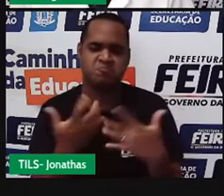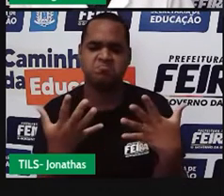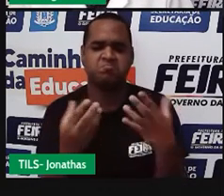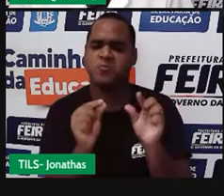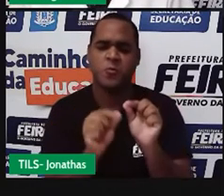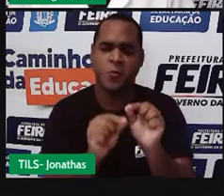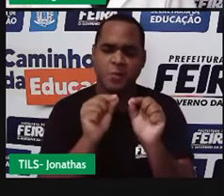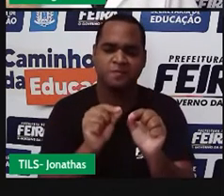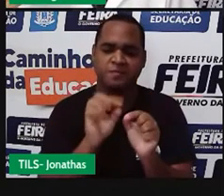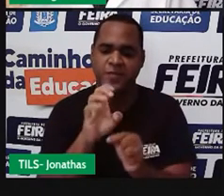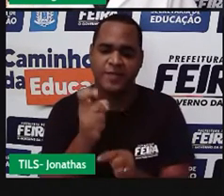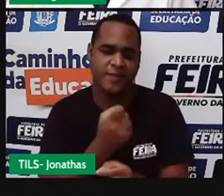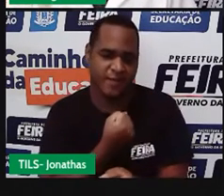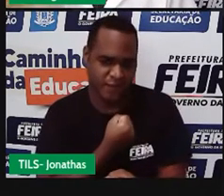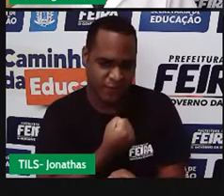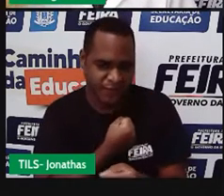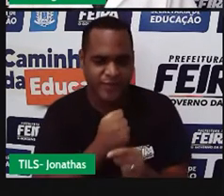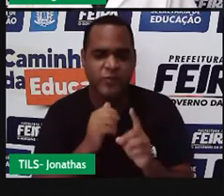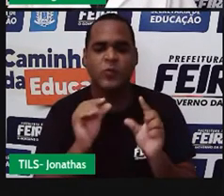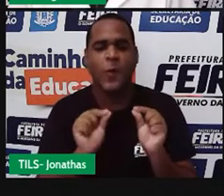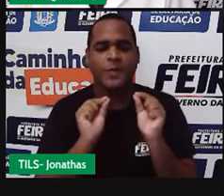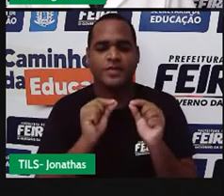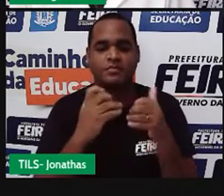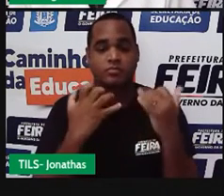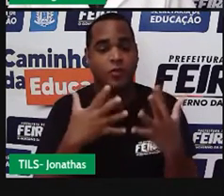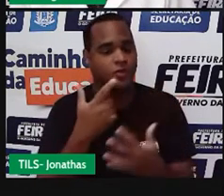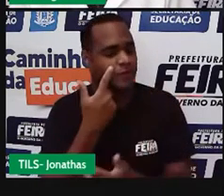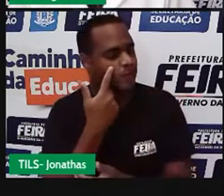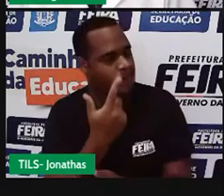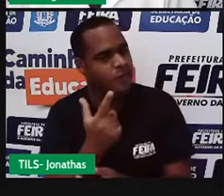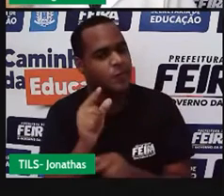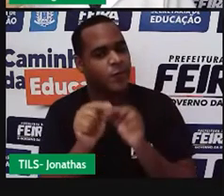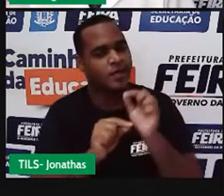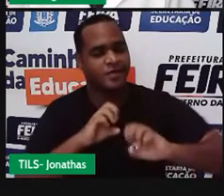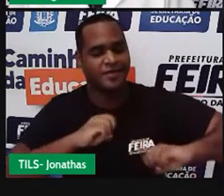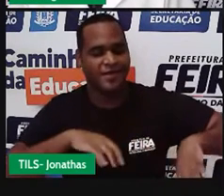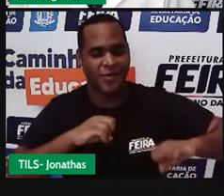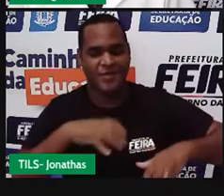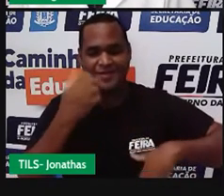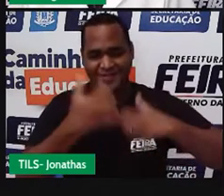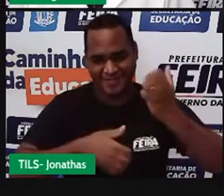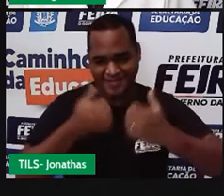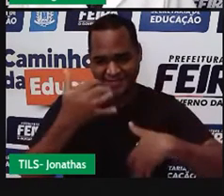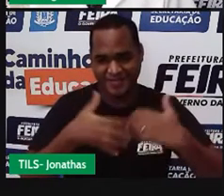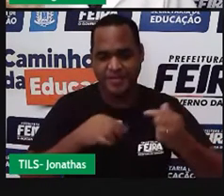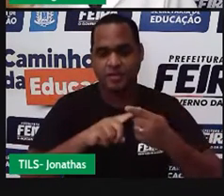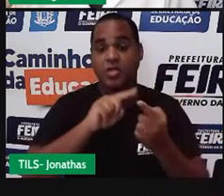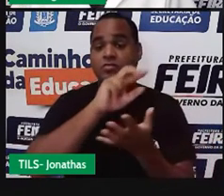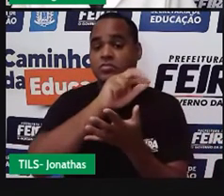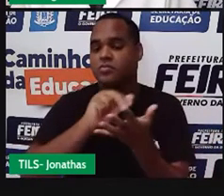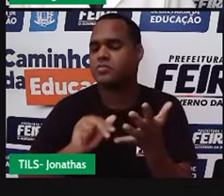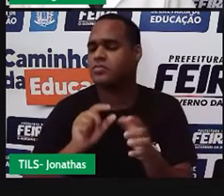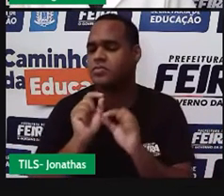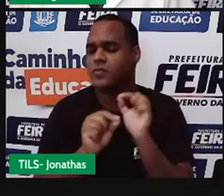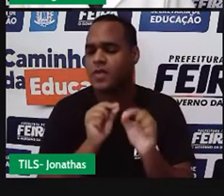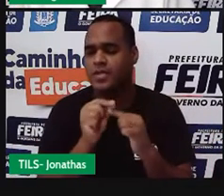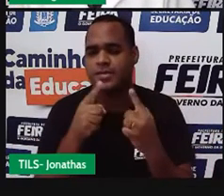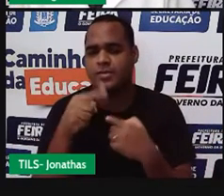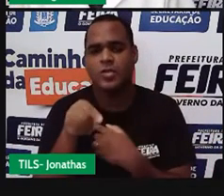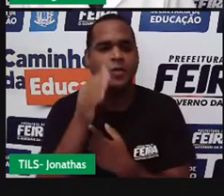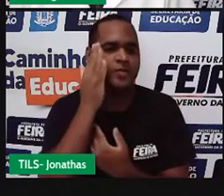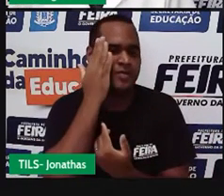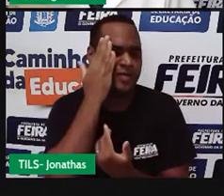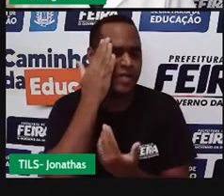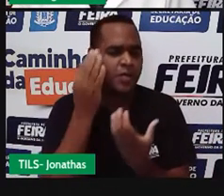numéricas? Então, a gente também vai ver isso nessa aula. O que são expressões numéricas? Como é que a gente acha